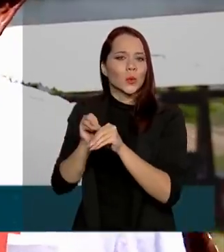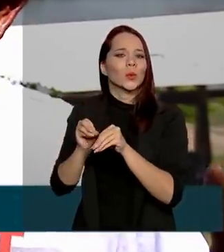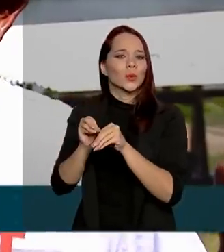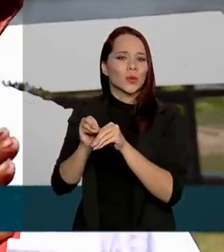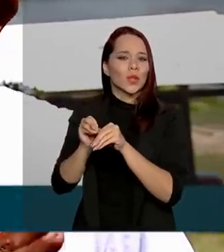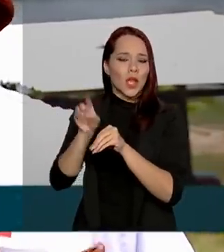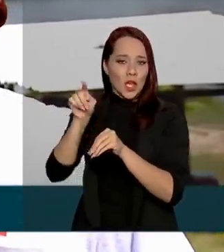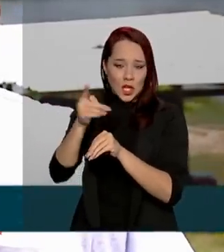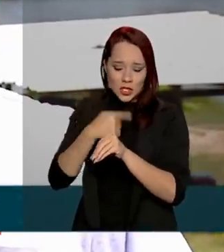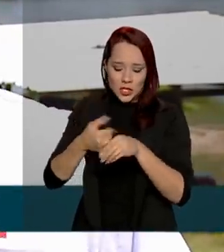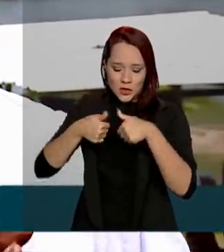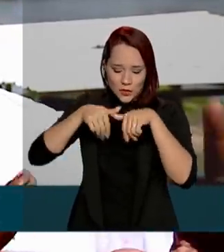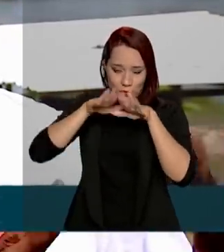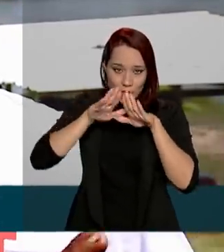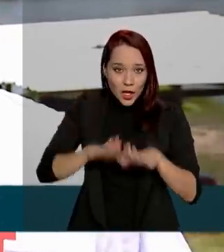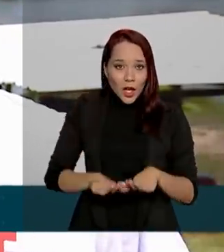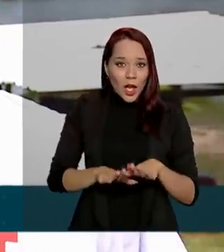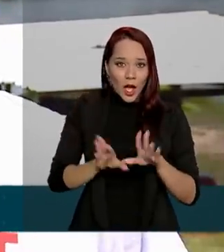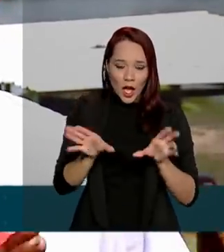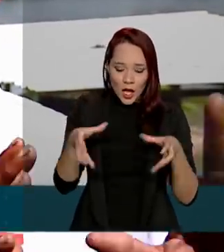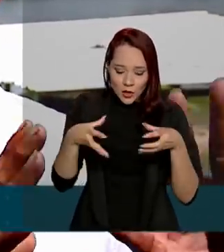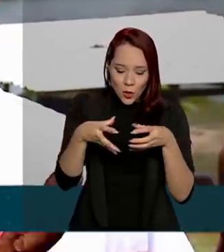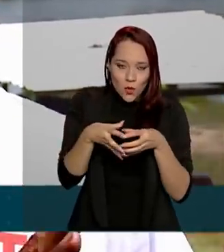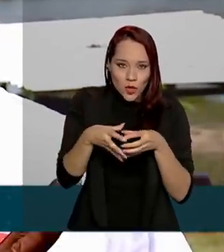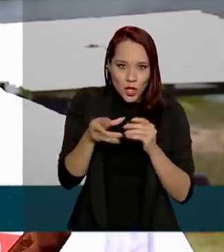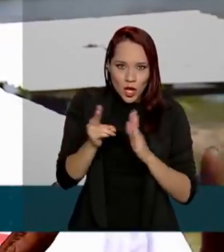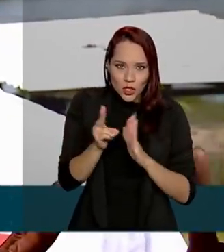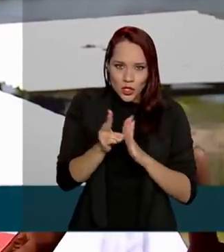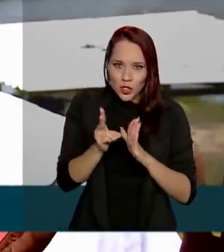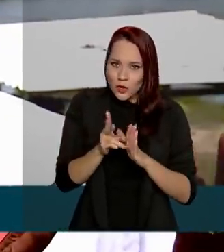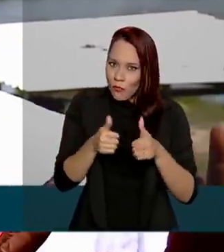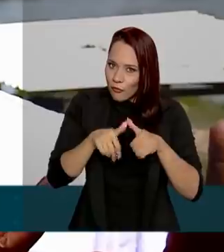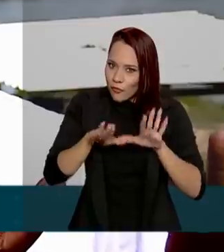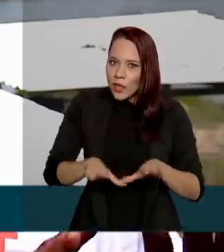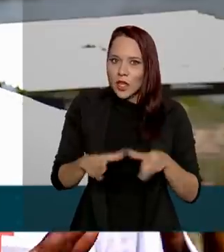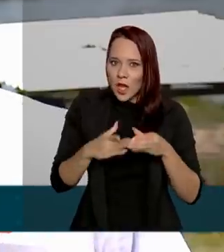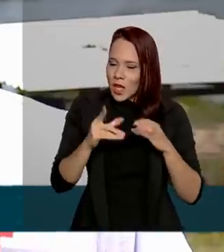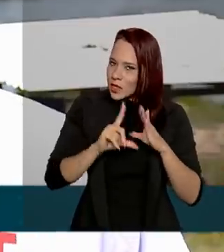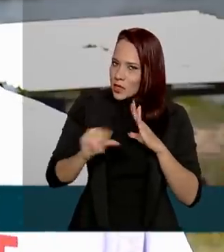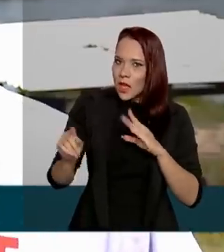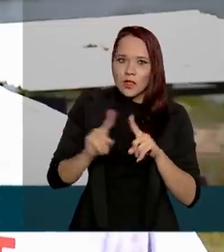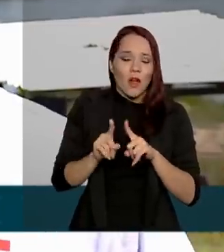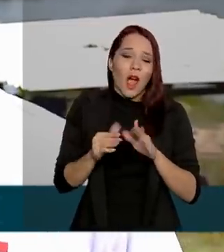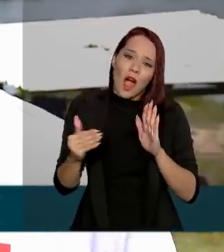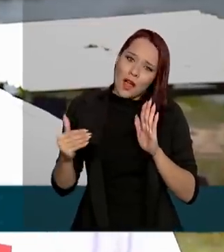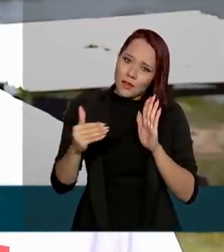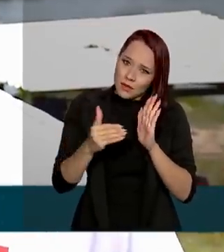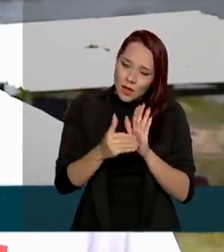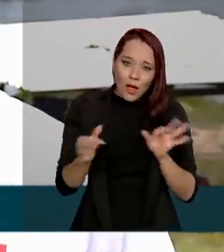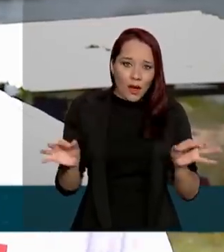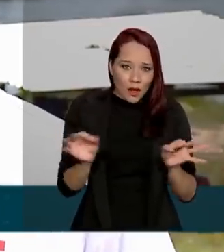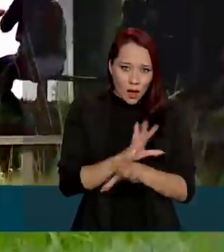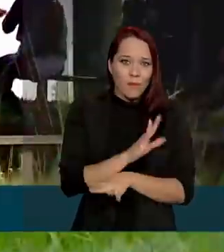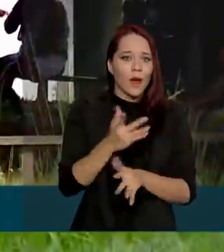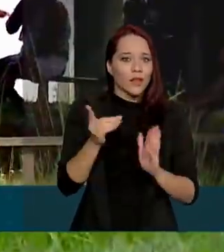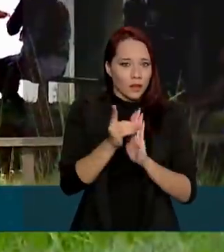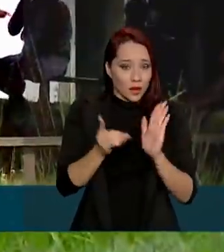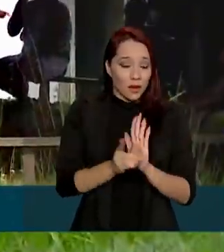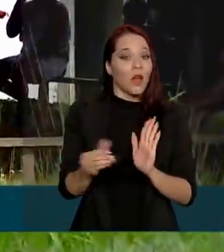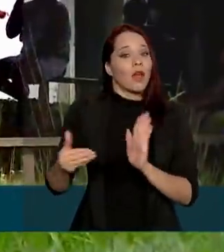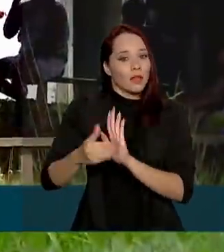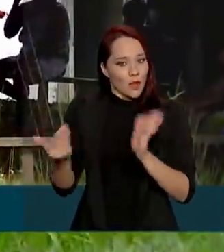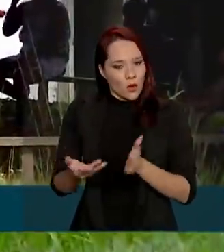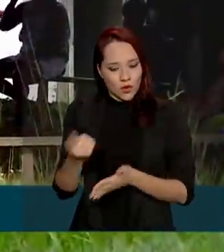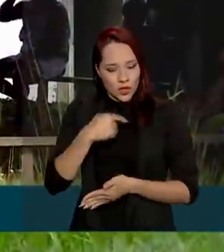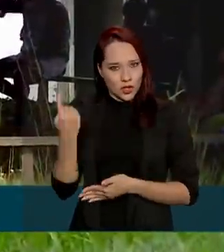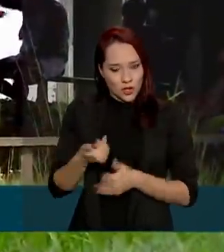onde a gente permaneceria, nem sair da comunidade, até quando acabou a decreta. E até hoje a